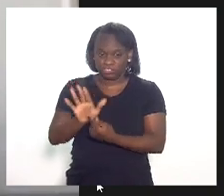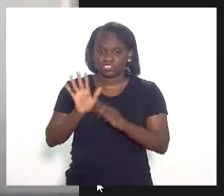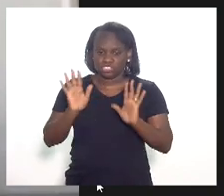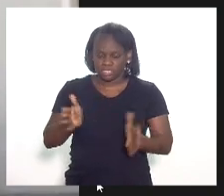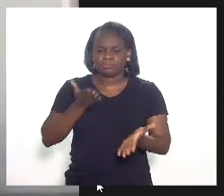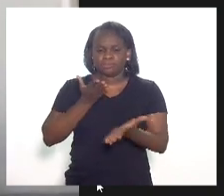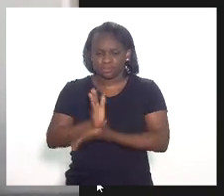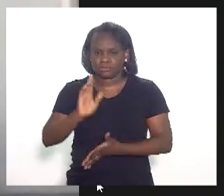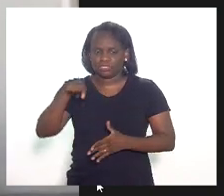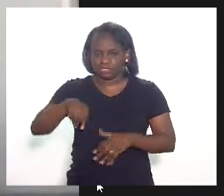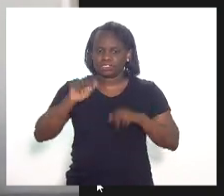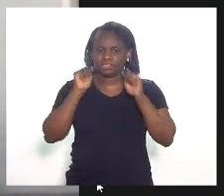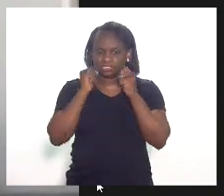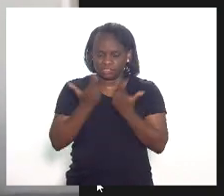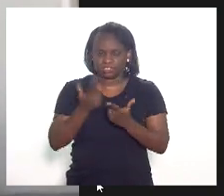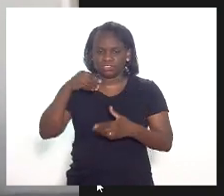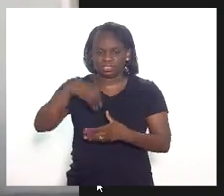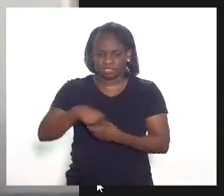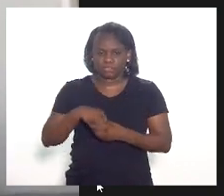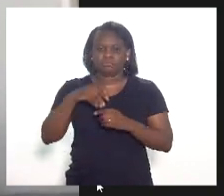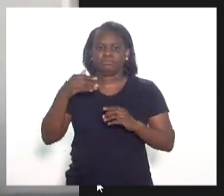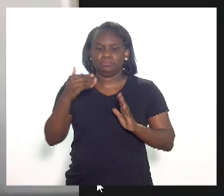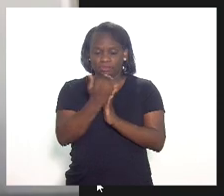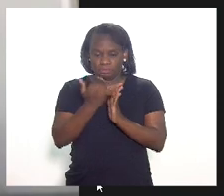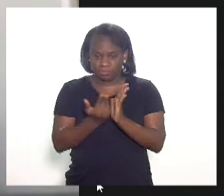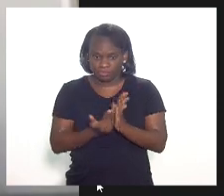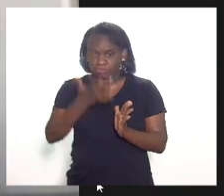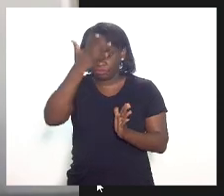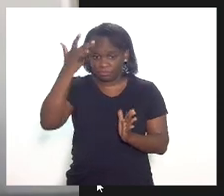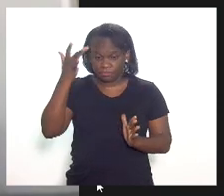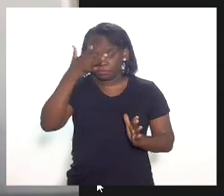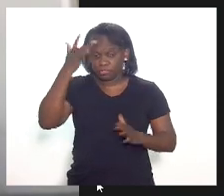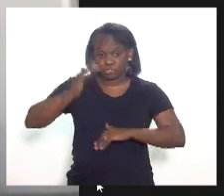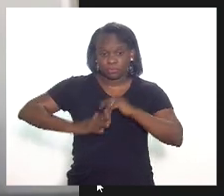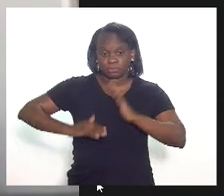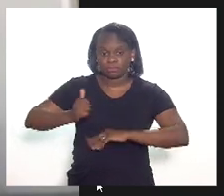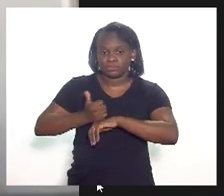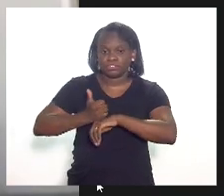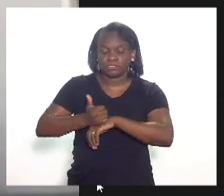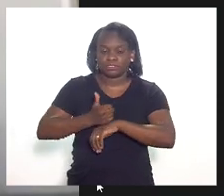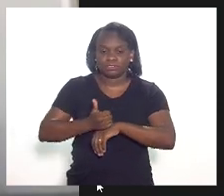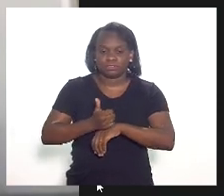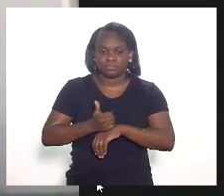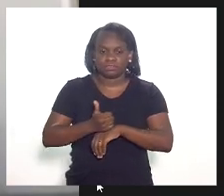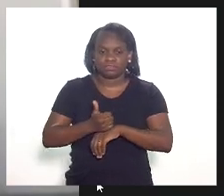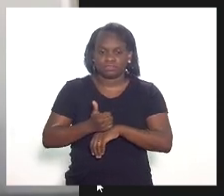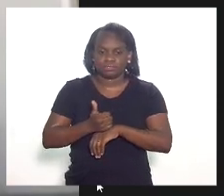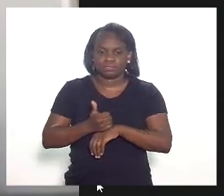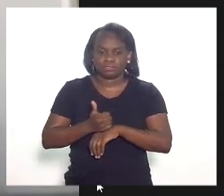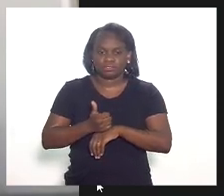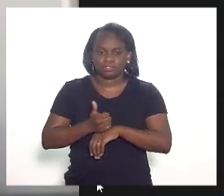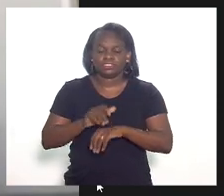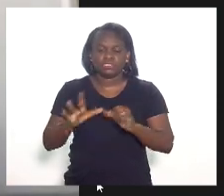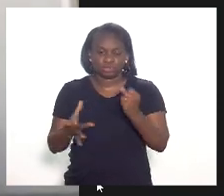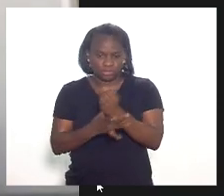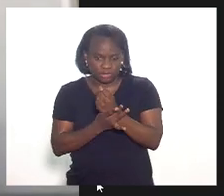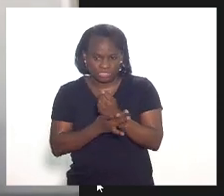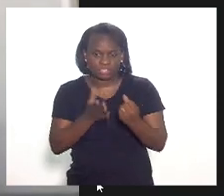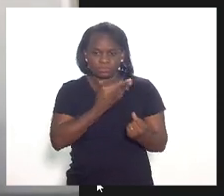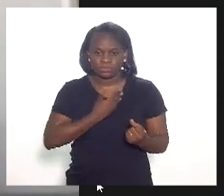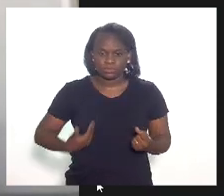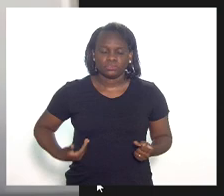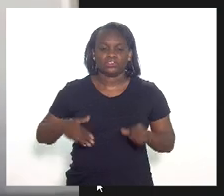aprovamos dentro dessa casa o programa de saúde mental para os profissionais da segurança pública.